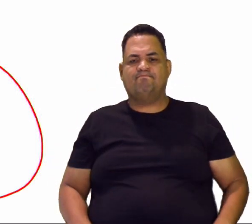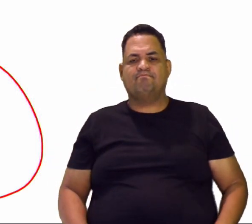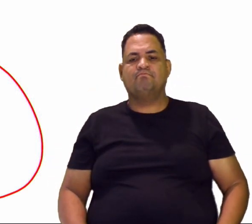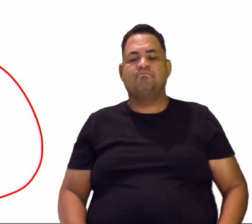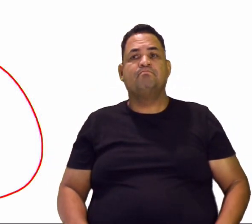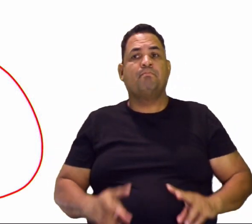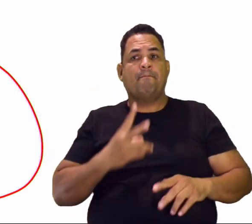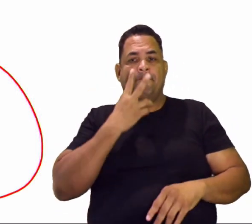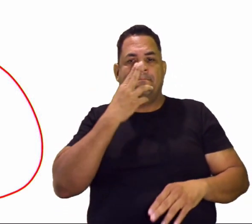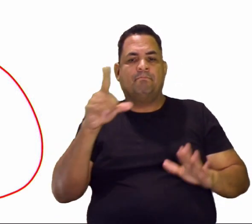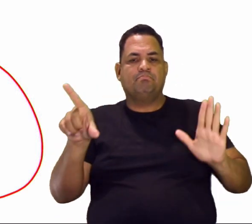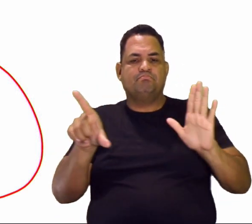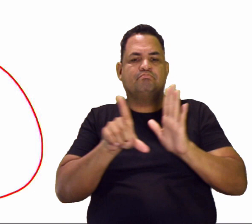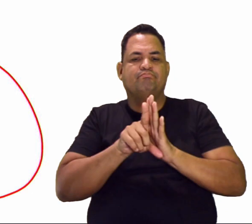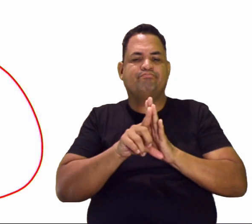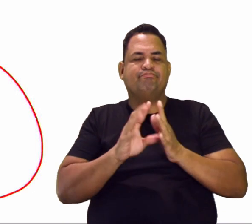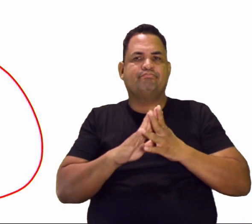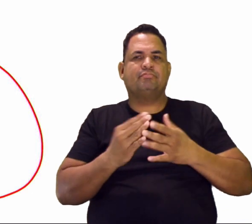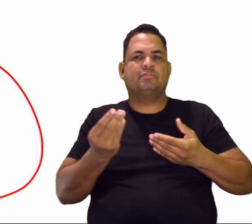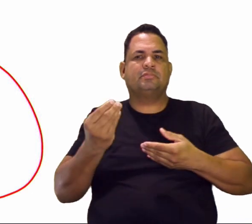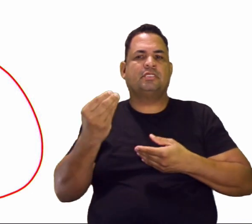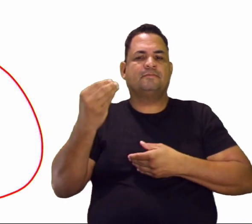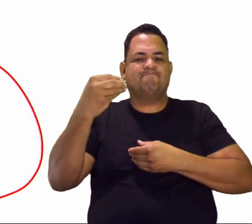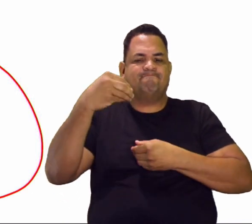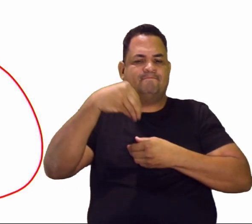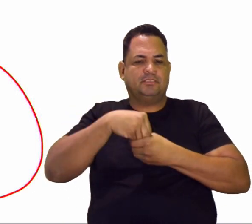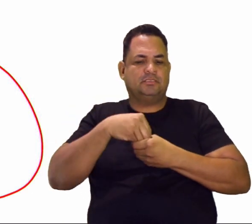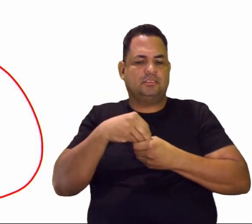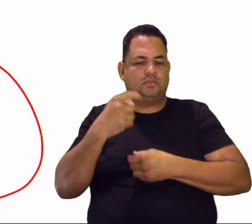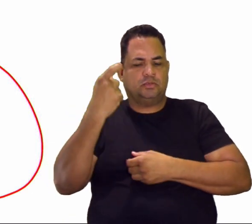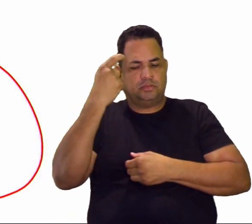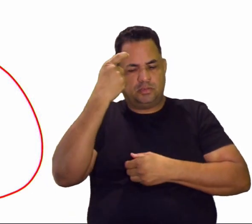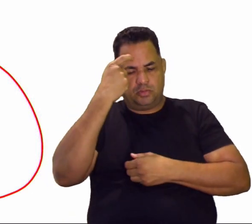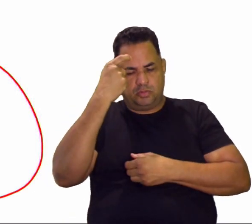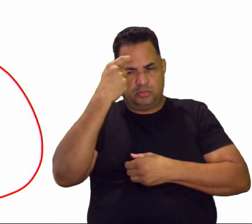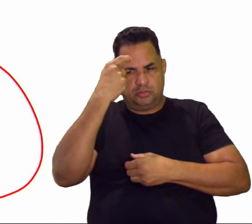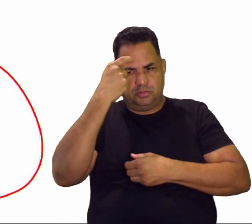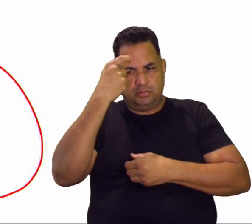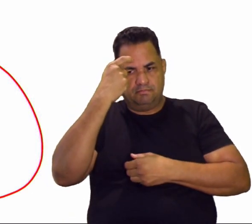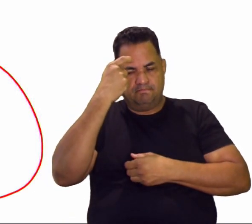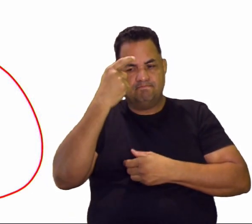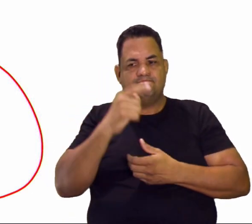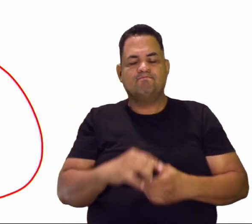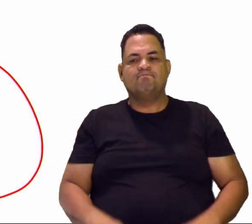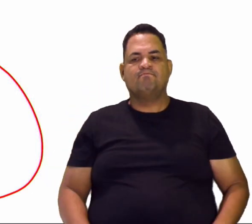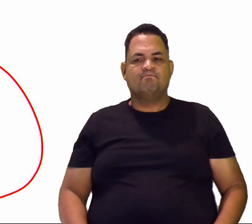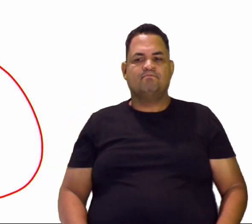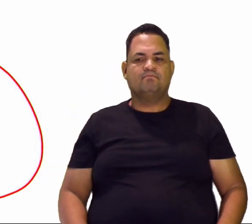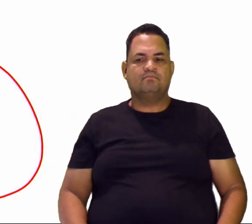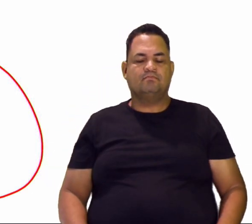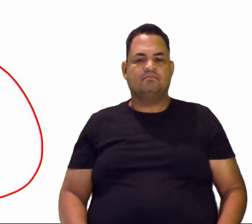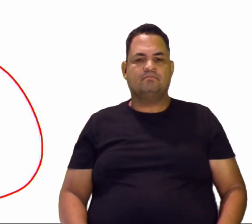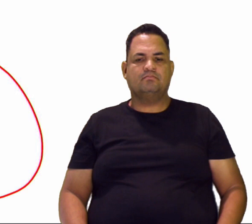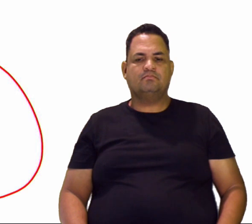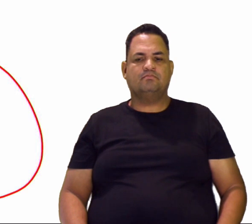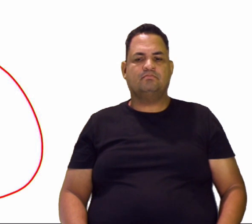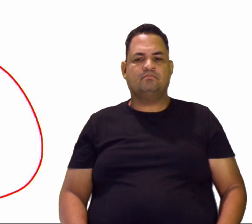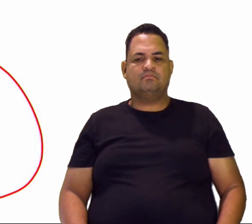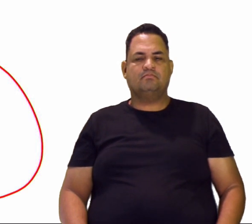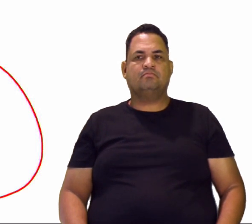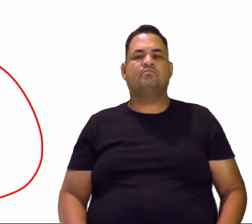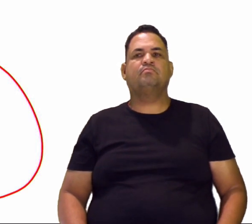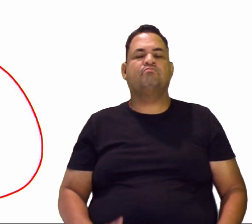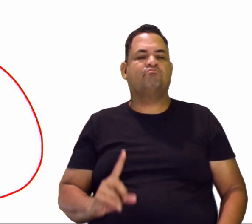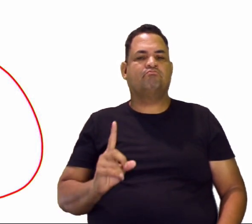se fossem leis, porque está dentro da nossa consciência. A gente aprendeu isso. A gente aprendeu com esses grupos sociais. Não está na